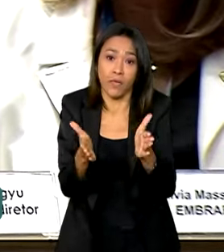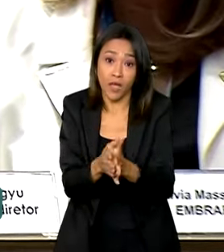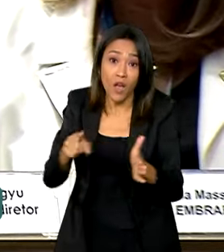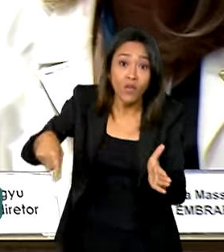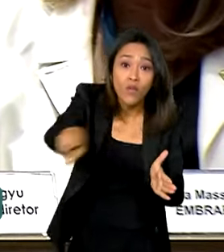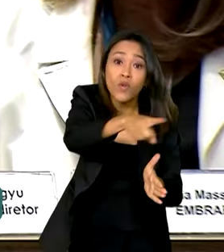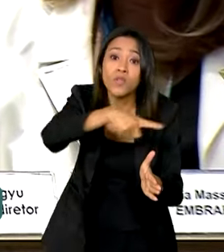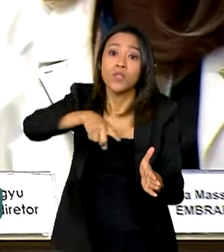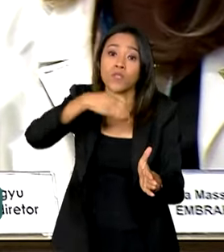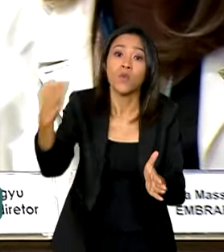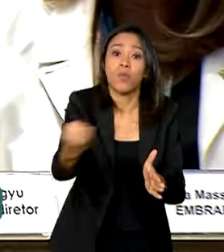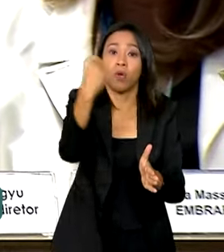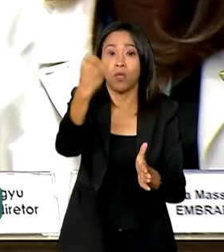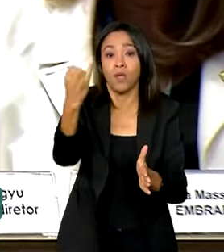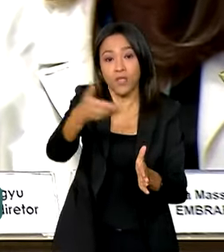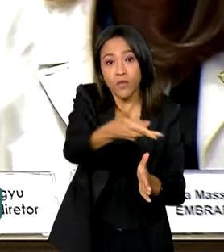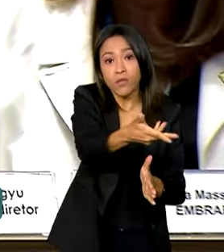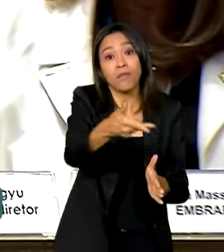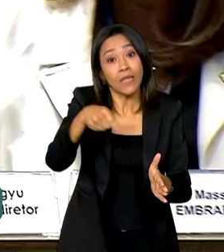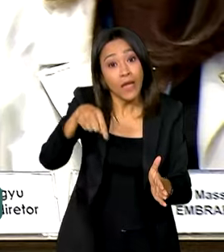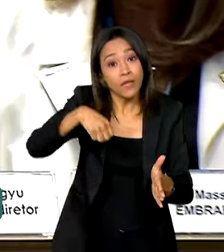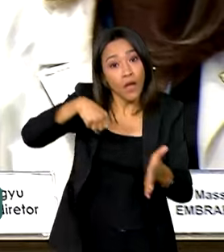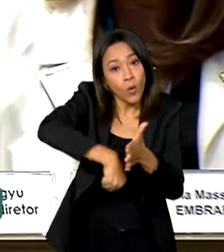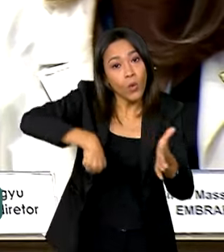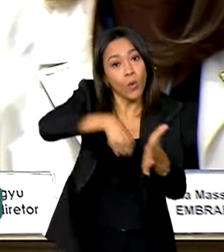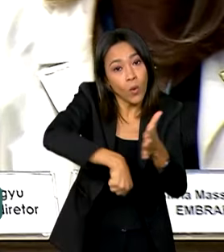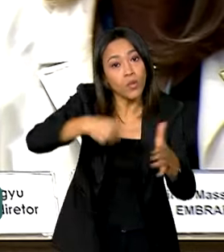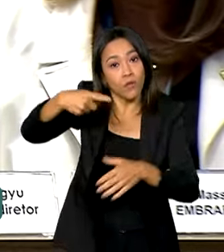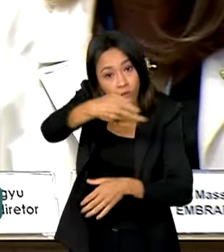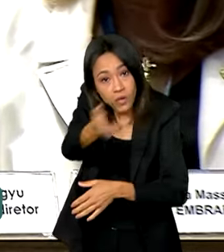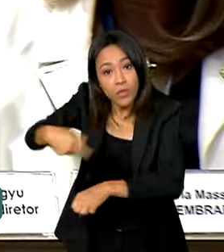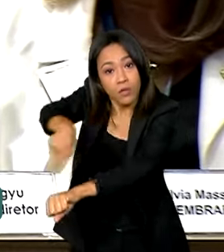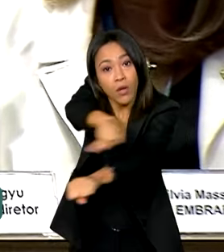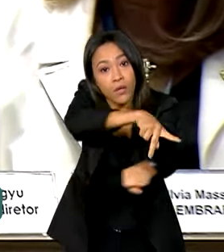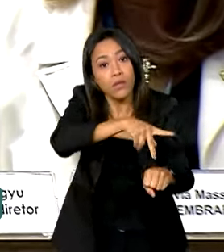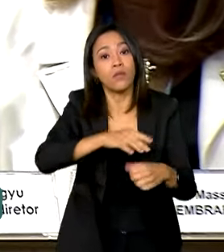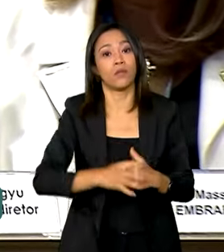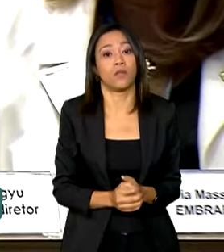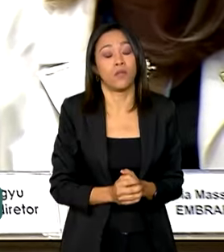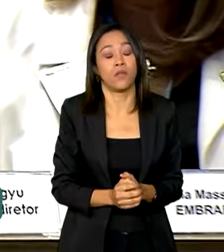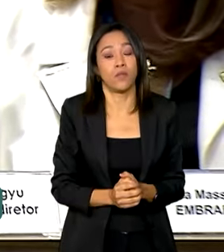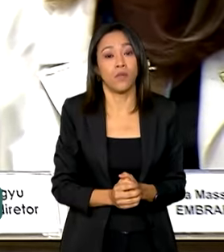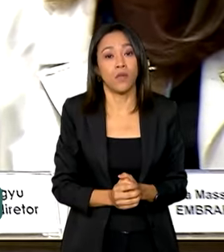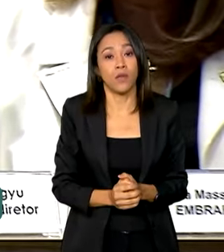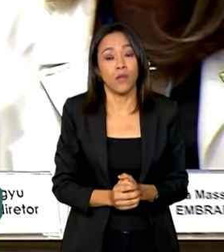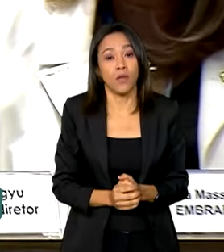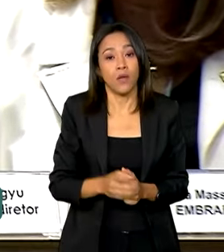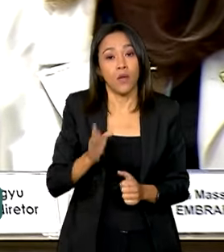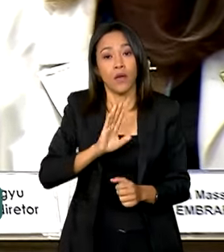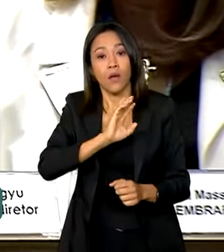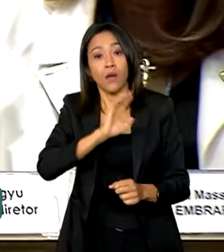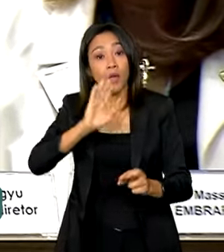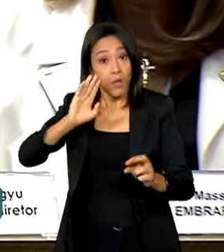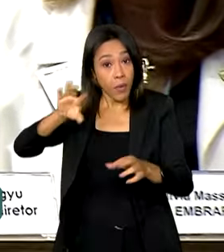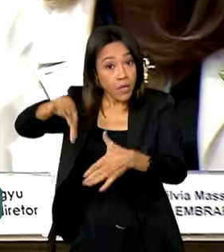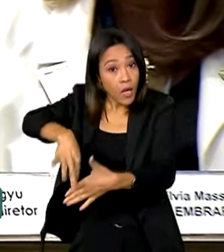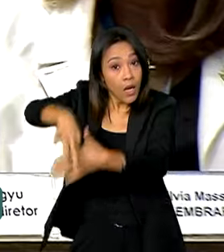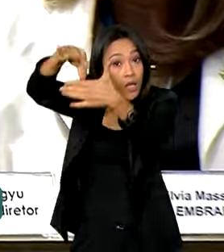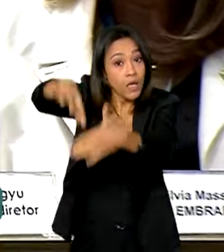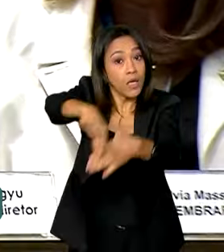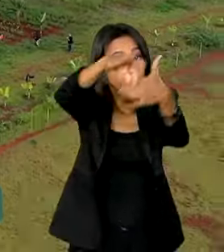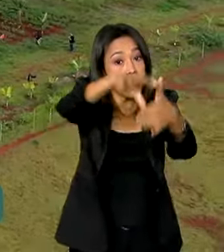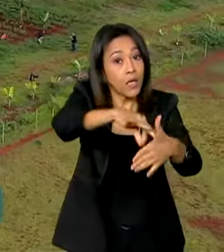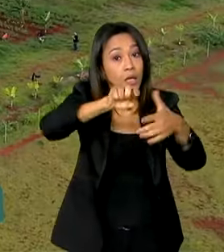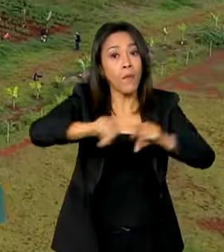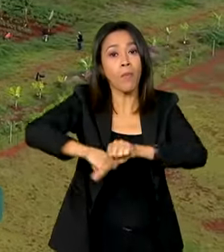chaves, personagens chaves nessa luta e para liderar as outras partes do